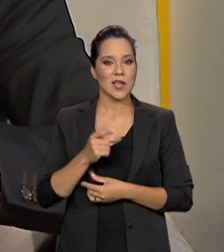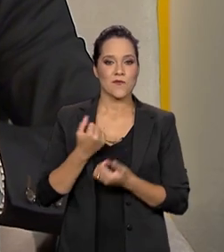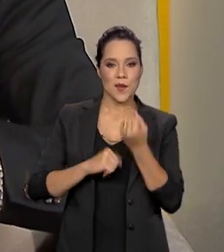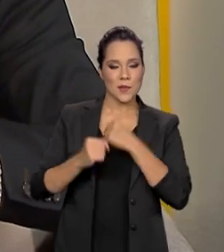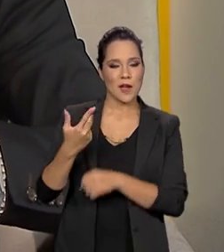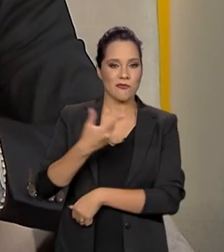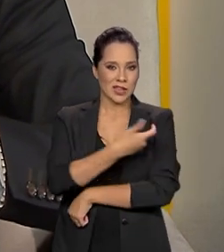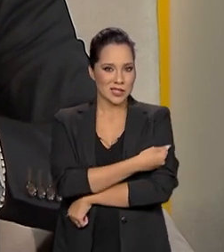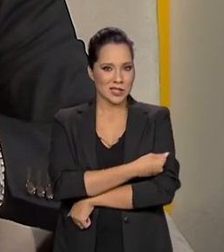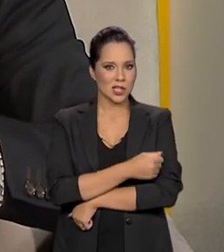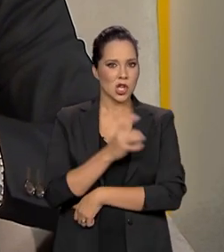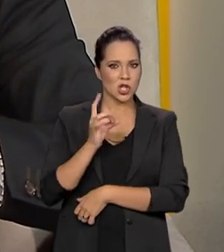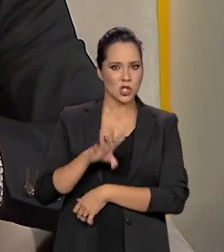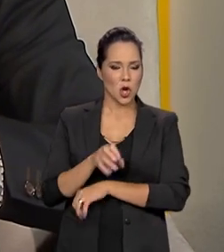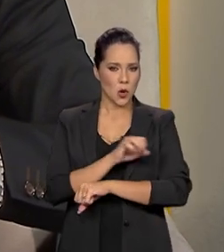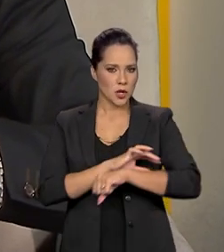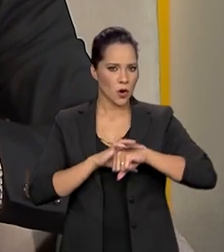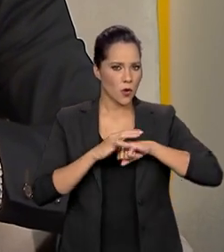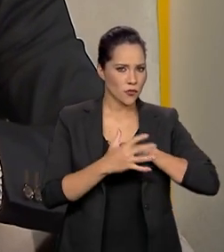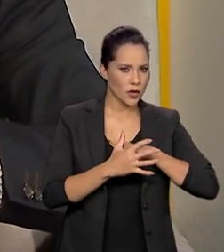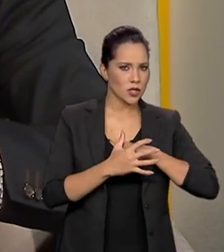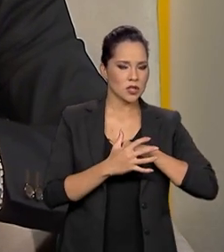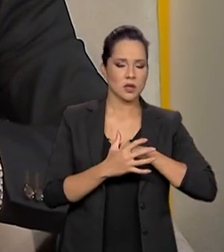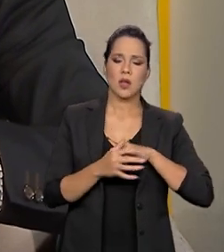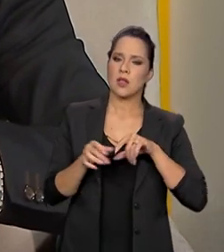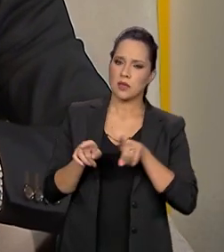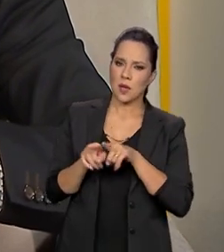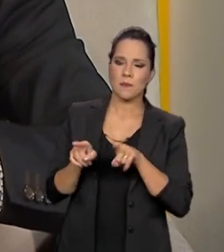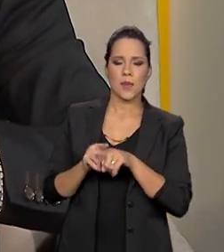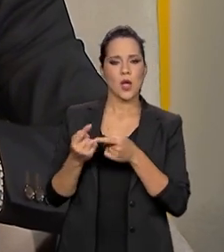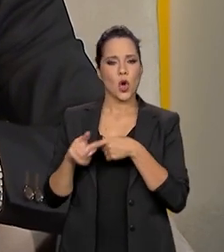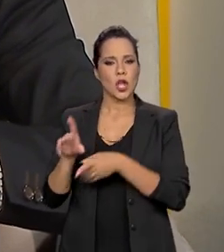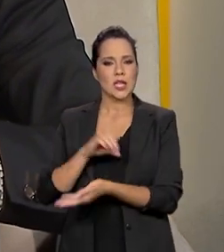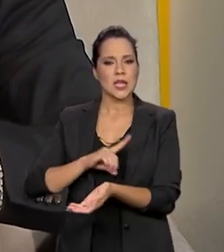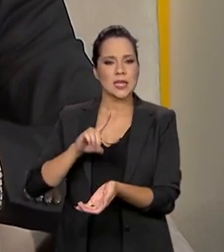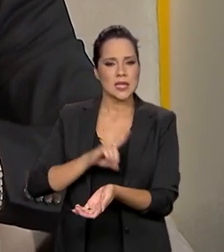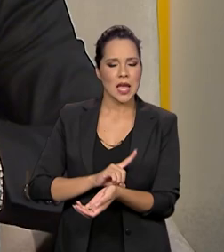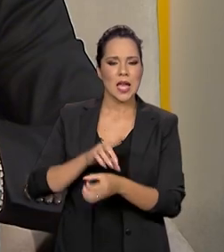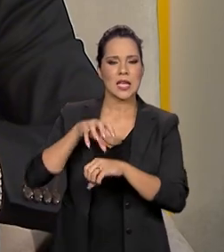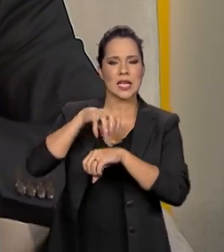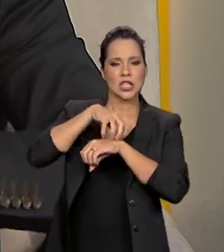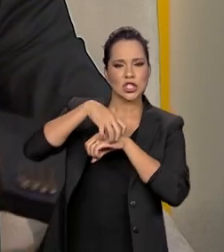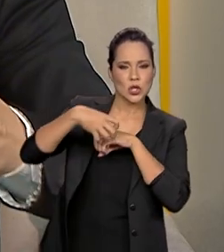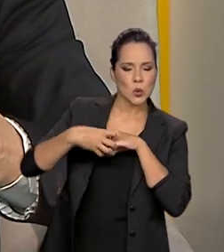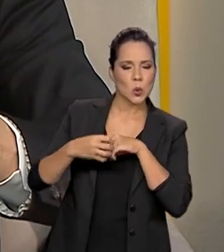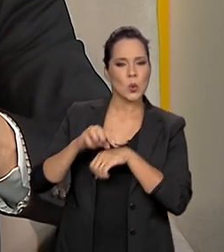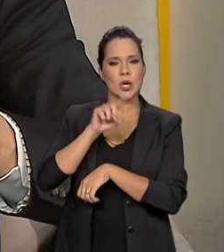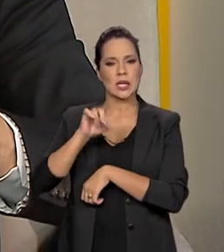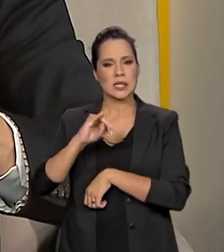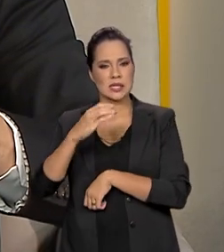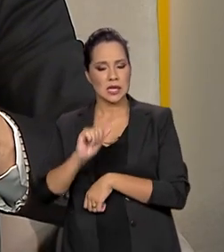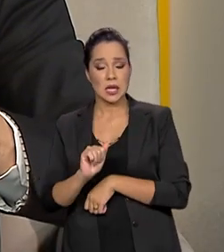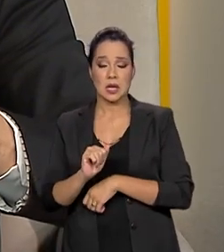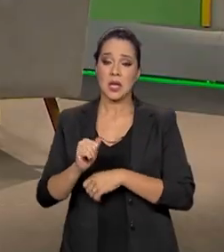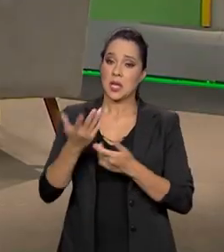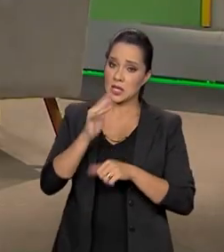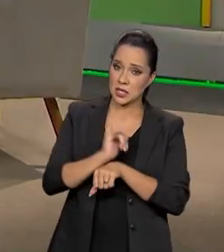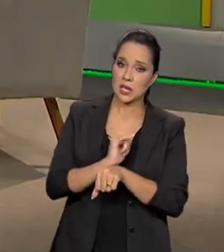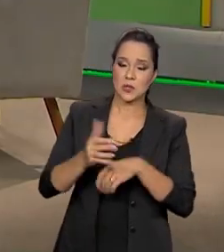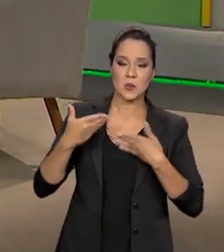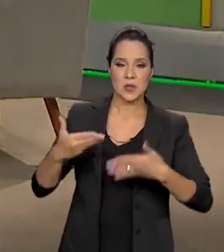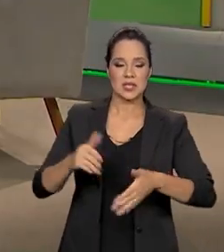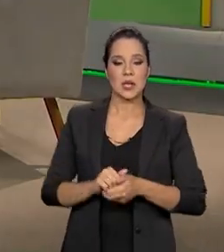vacinas não só contra o Sars-CoV-2, mas também contra a dengue, chikungunya, zika, febre amarela. E essa foi a estratégia do Ministério,